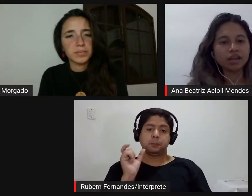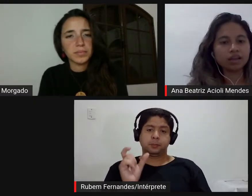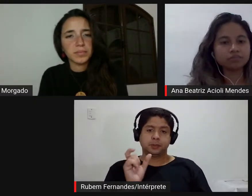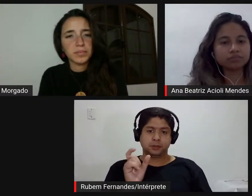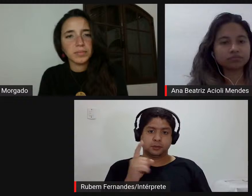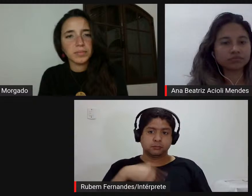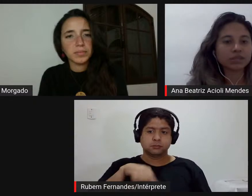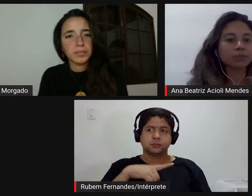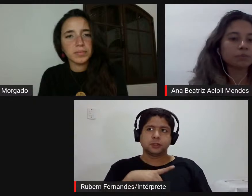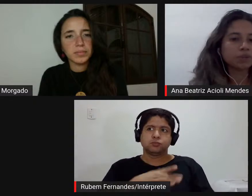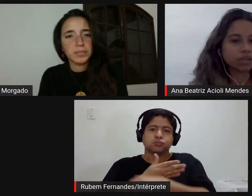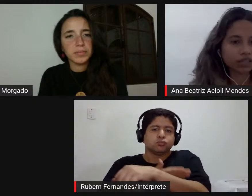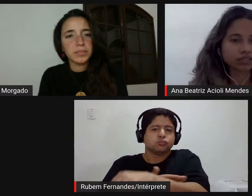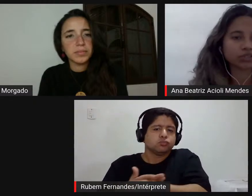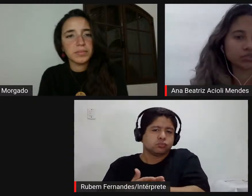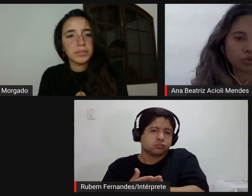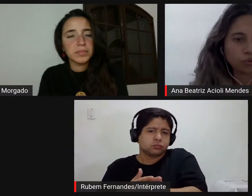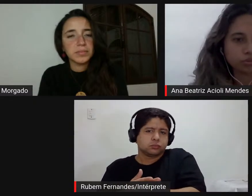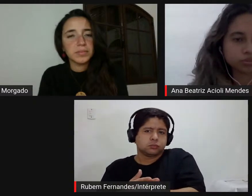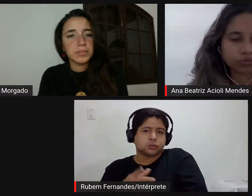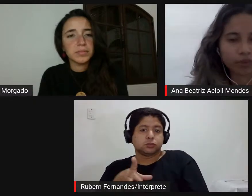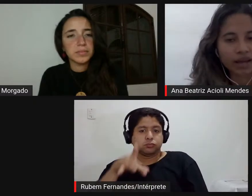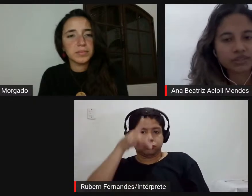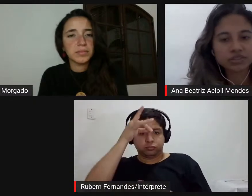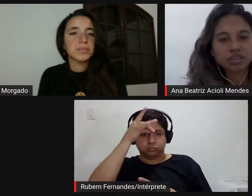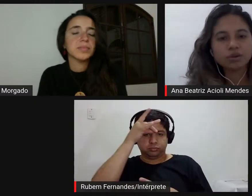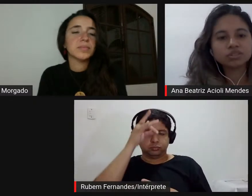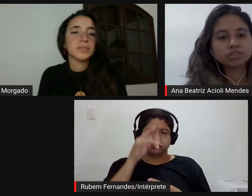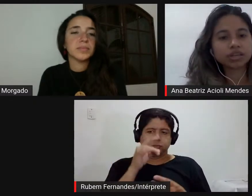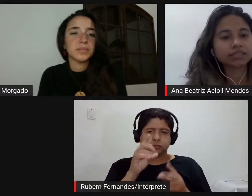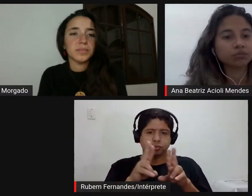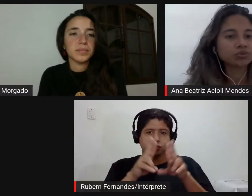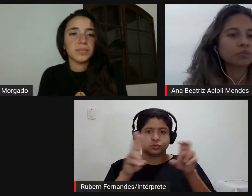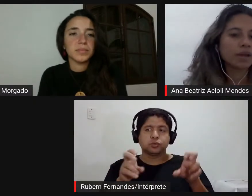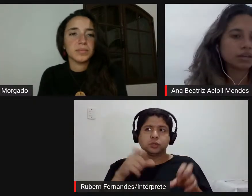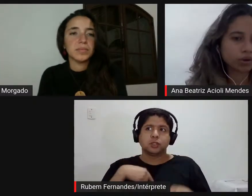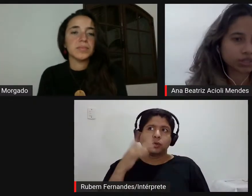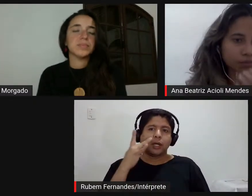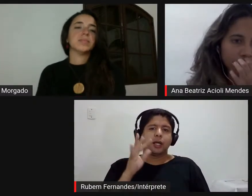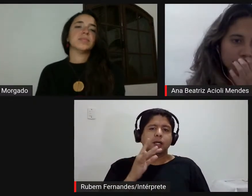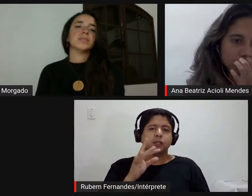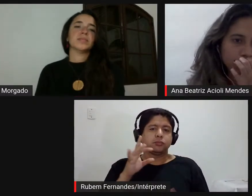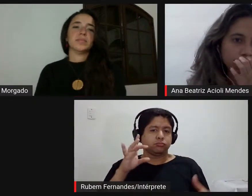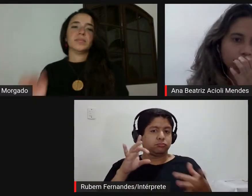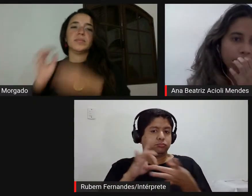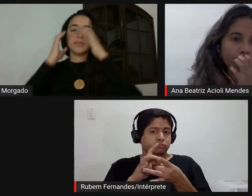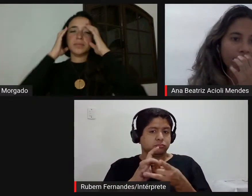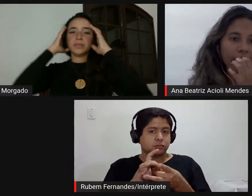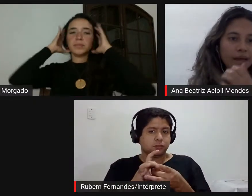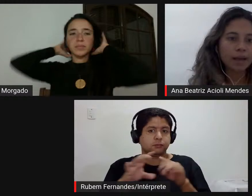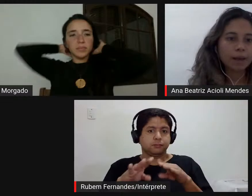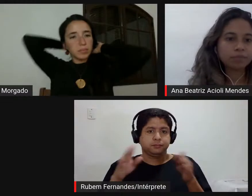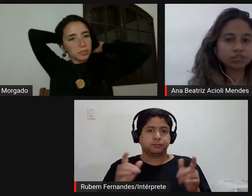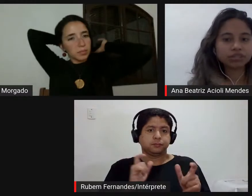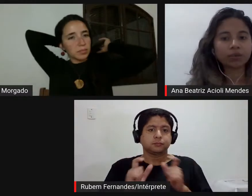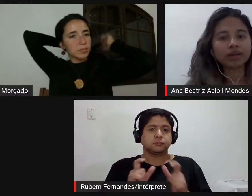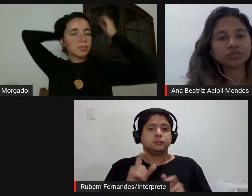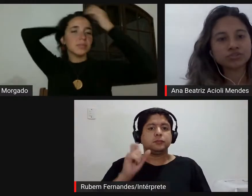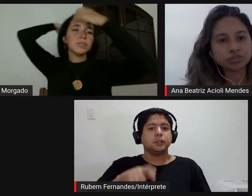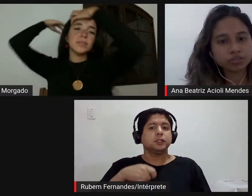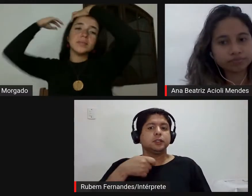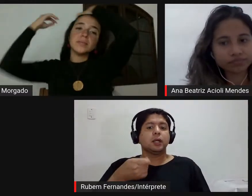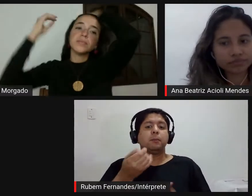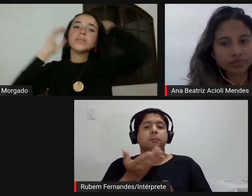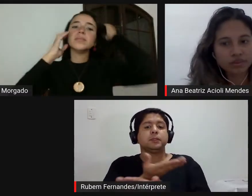é se apropria dessas questões e tudo mais e eu acho que casa muito bem com essa mesa é a mediação